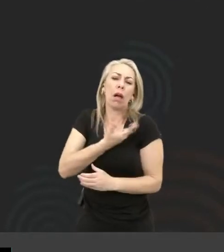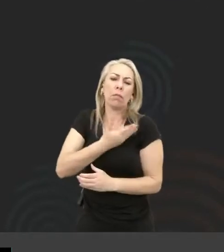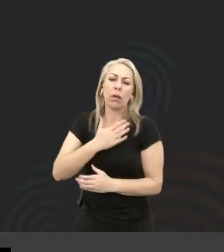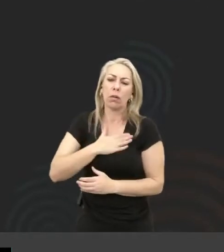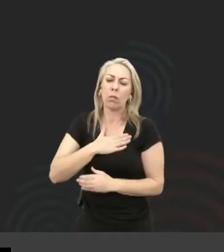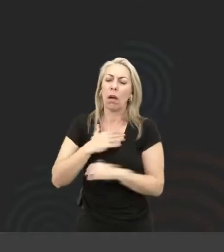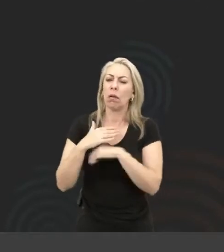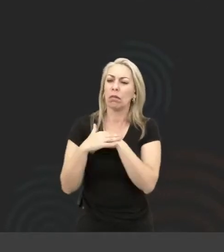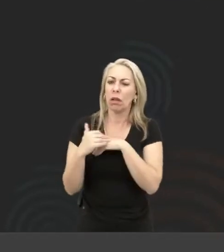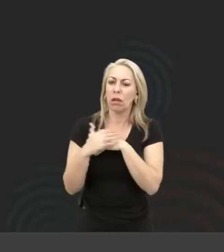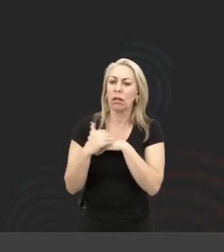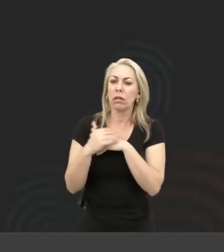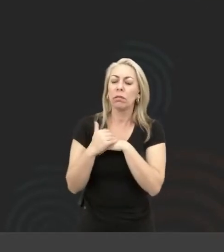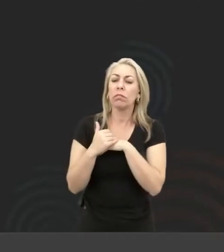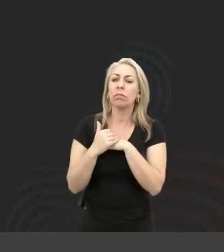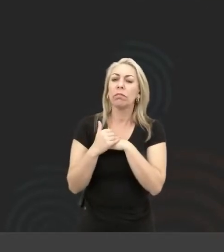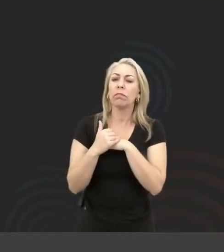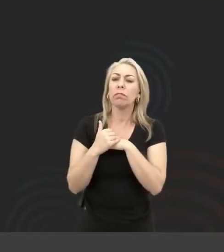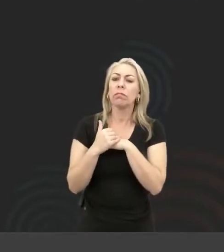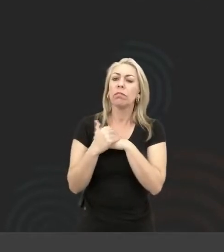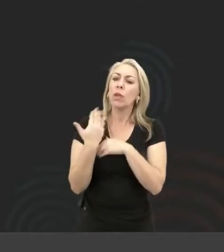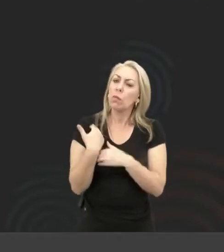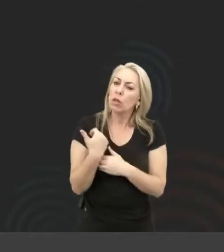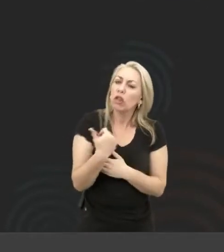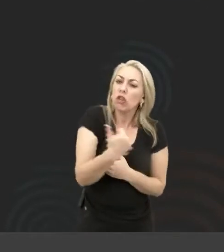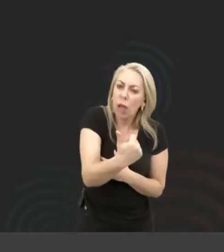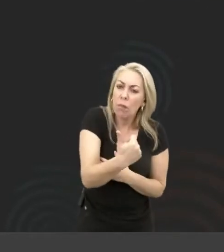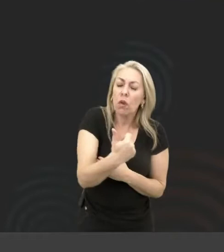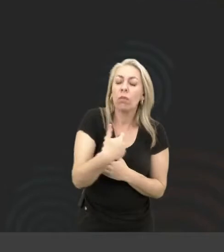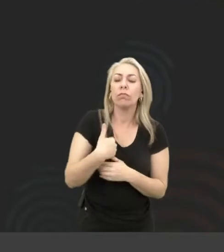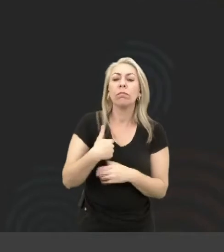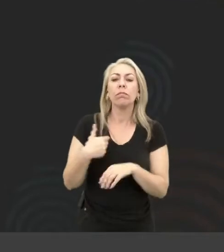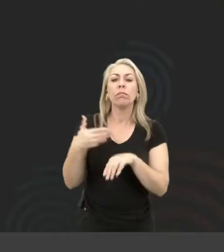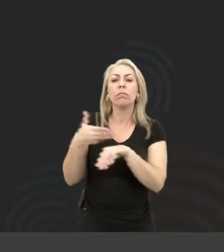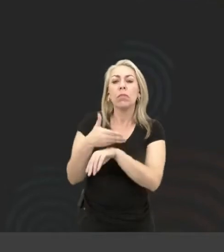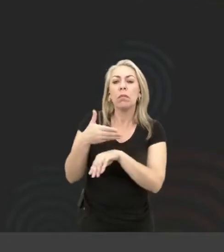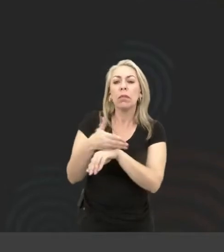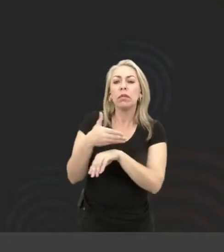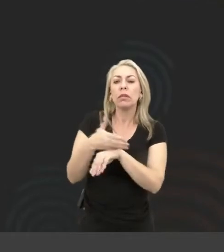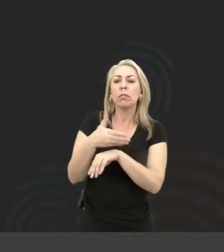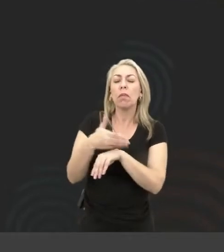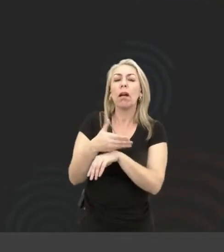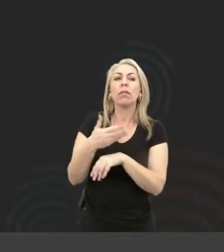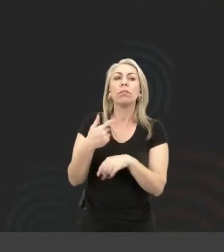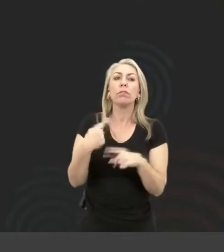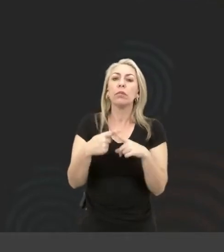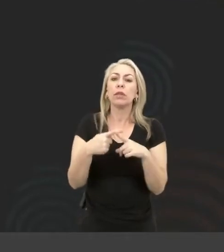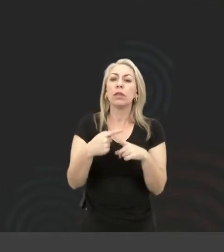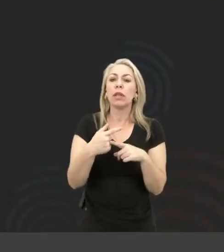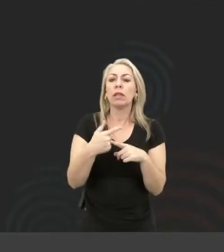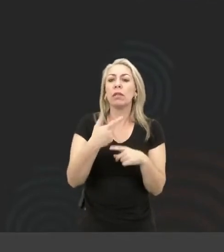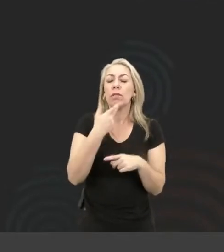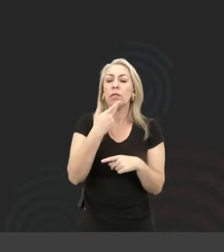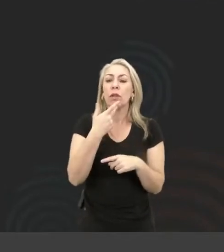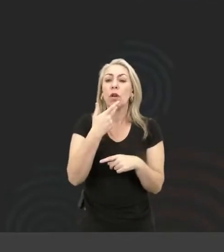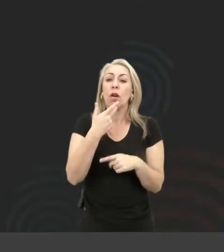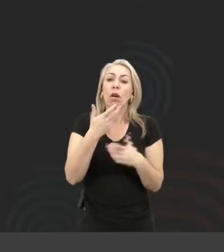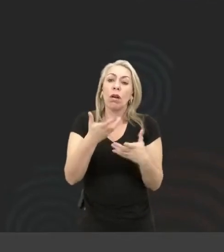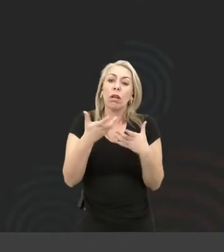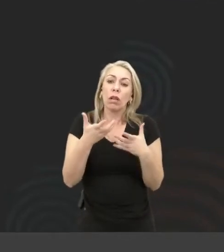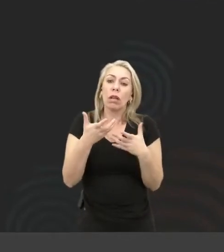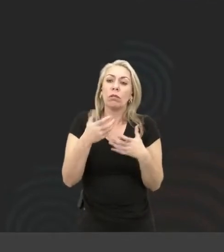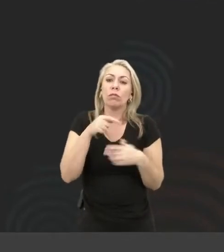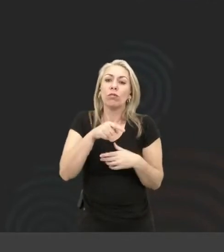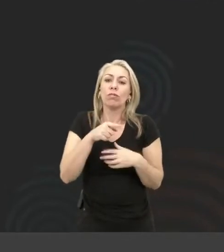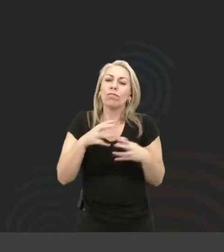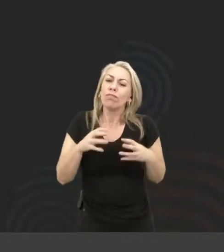para fazer parte, olha, vem, cara, eu te acho um cara fantástico, eu quero que você faça parte do meu